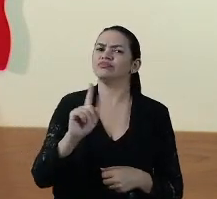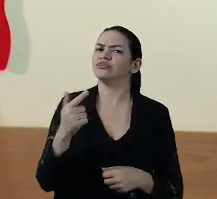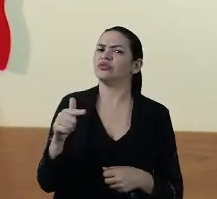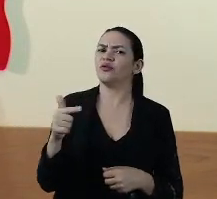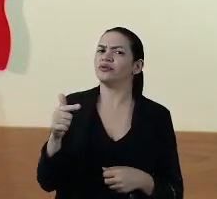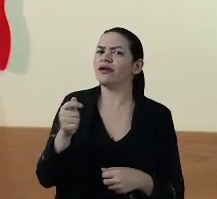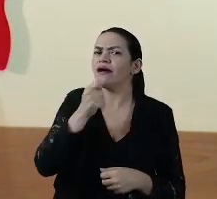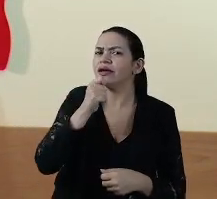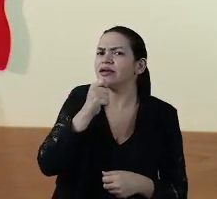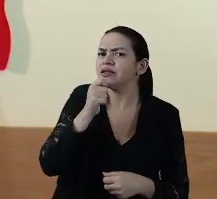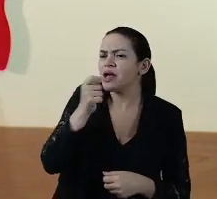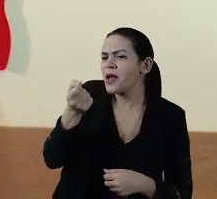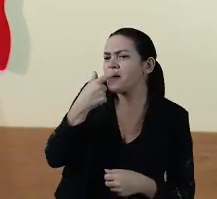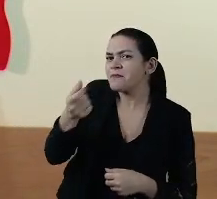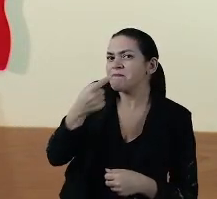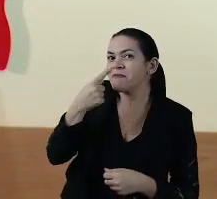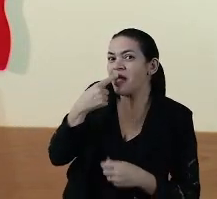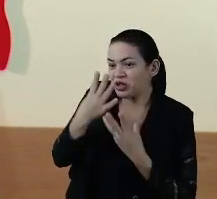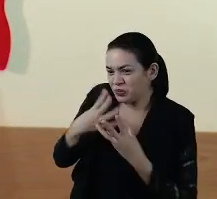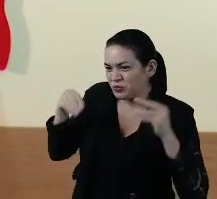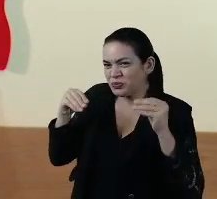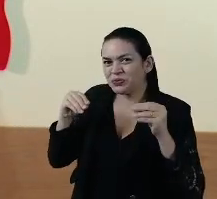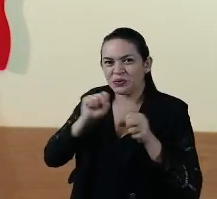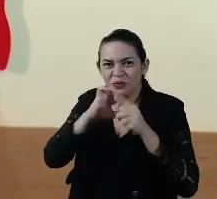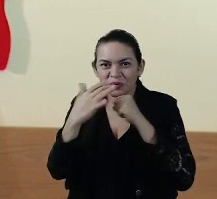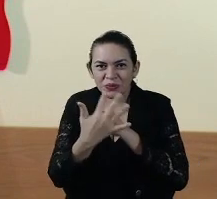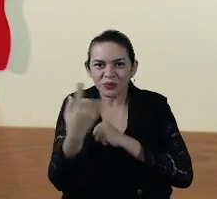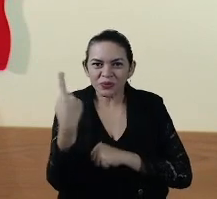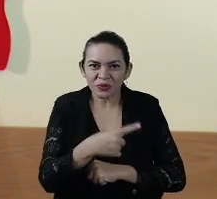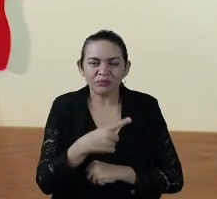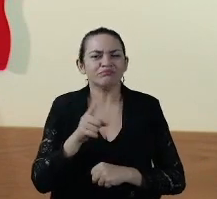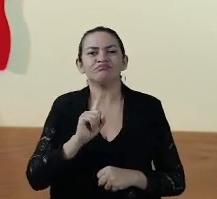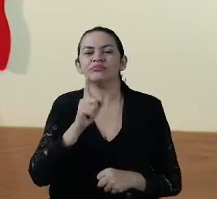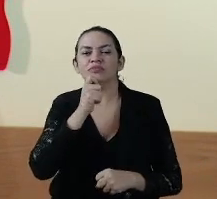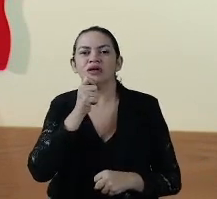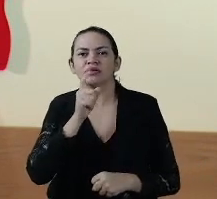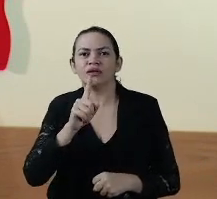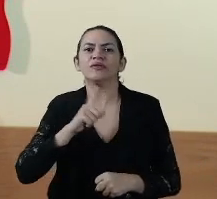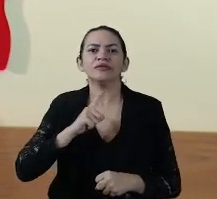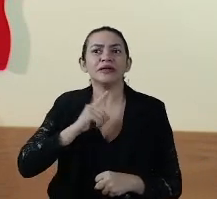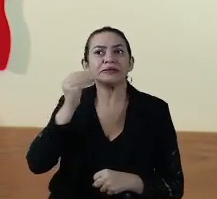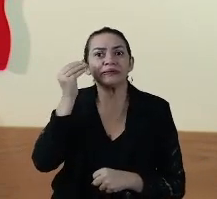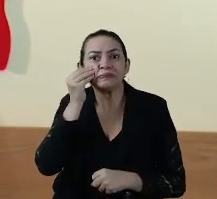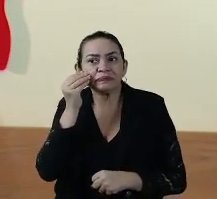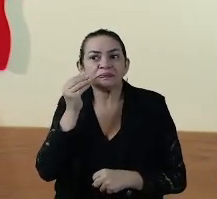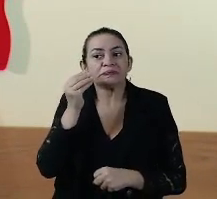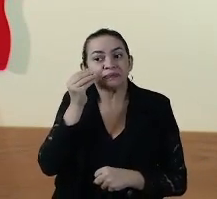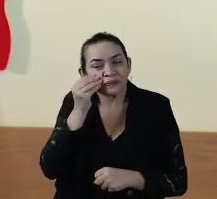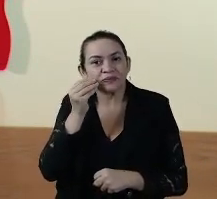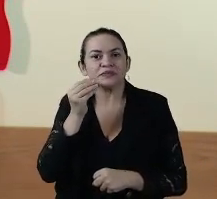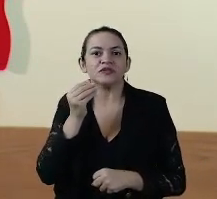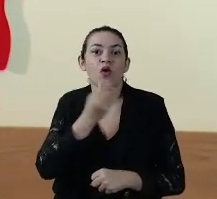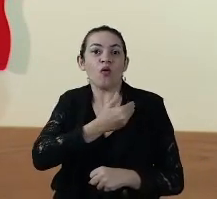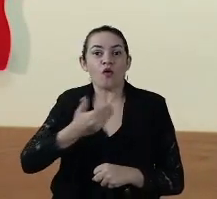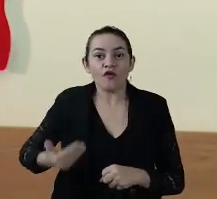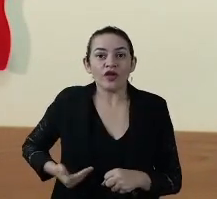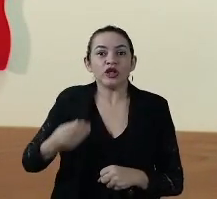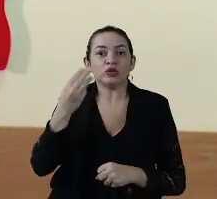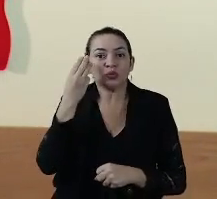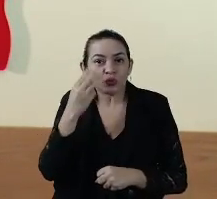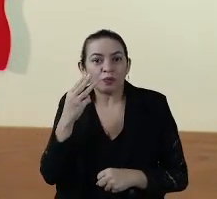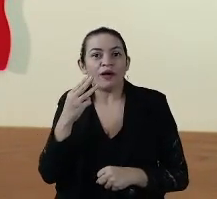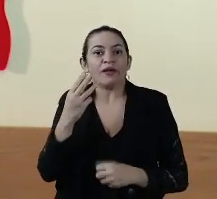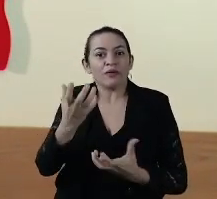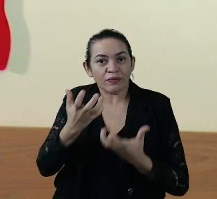remédio milagroso contra o coronavírus. Há tentativas. E o governo do Maranhão